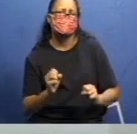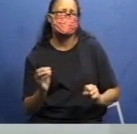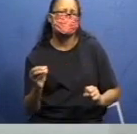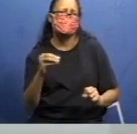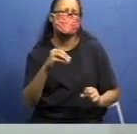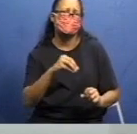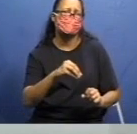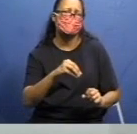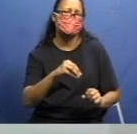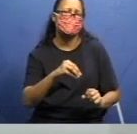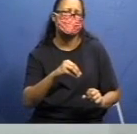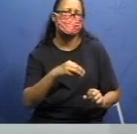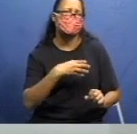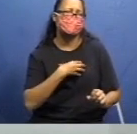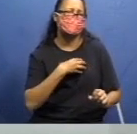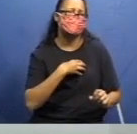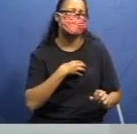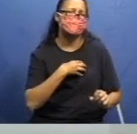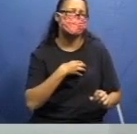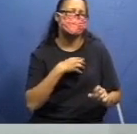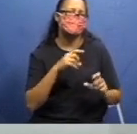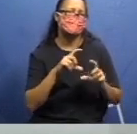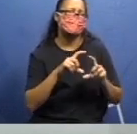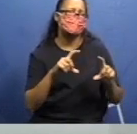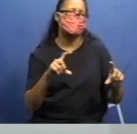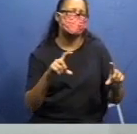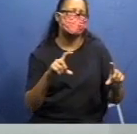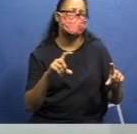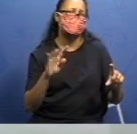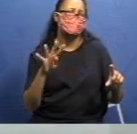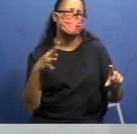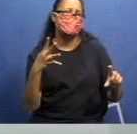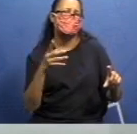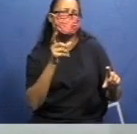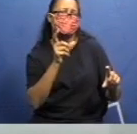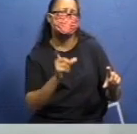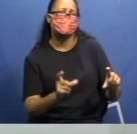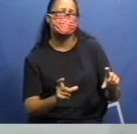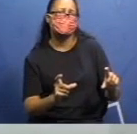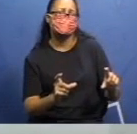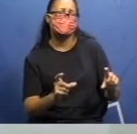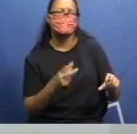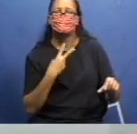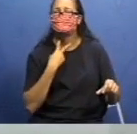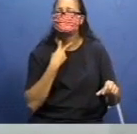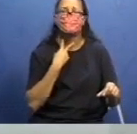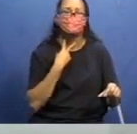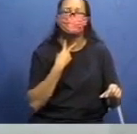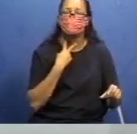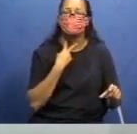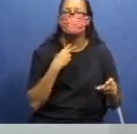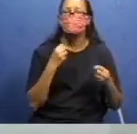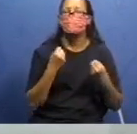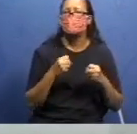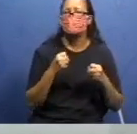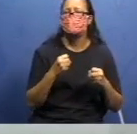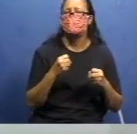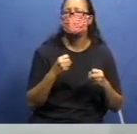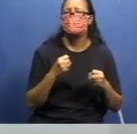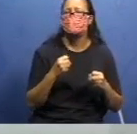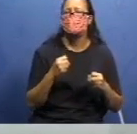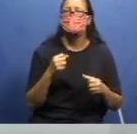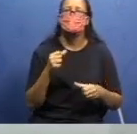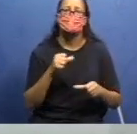mesma linha ou na mesma coluna? Não posso. Então, eu vou pegar e vou mudar para uma linha diferente. Vou pegar o